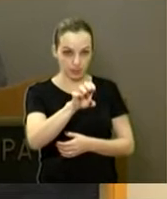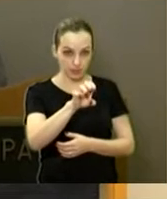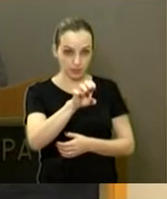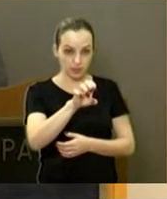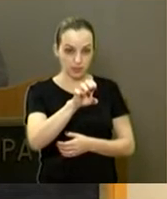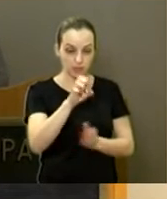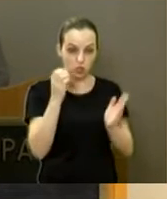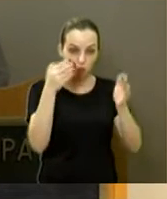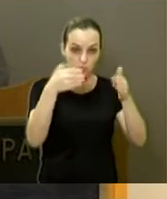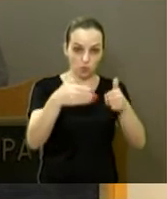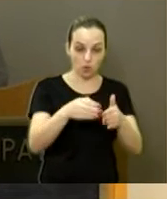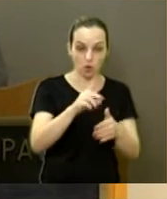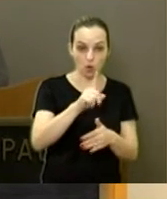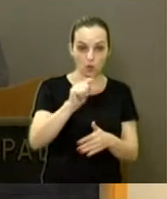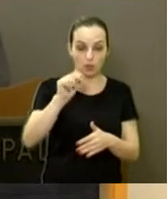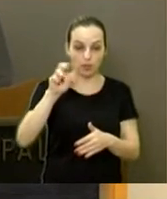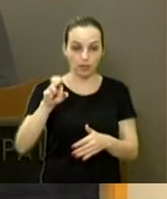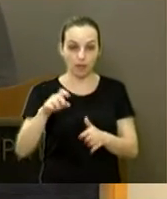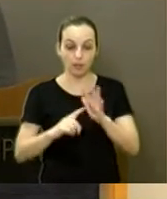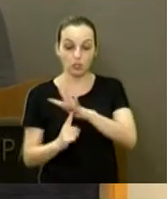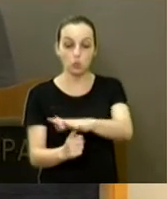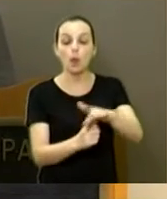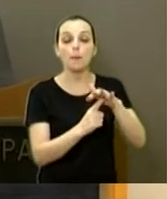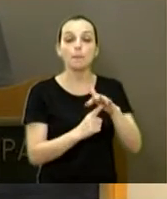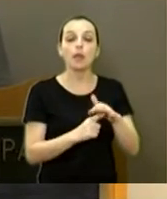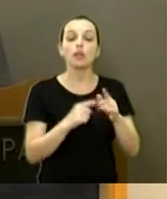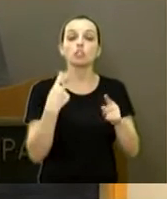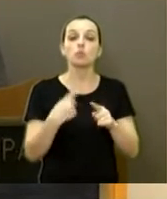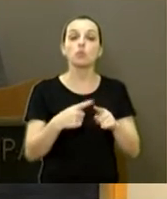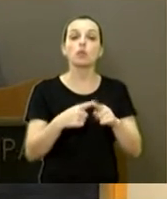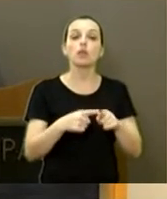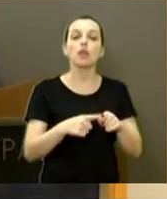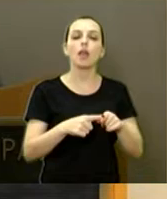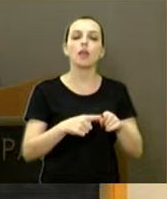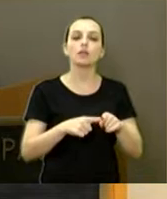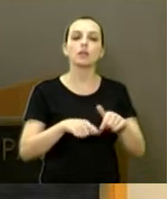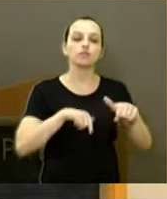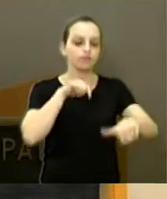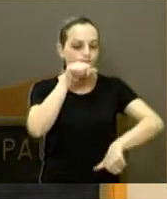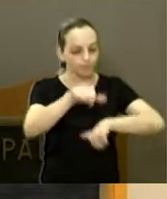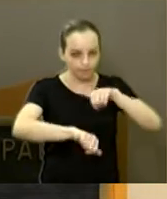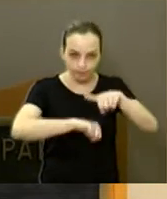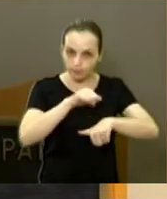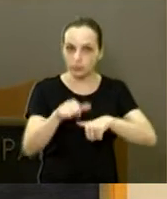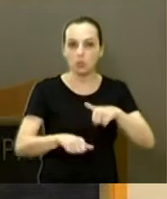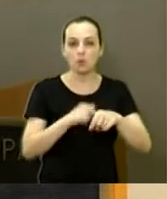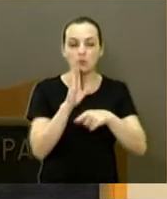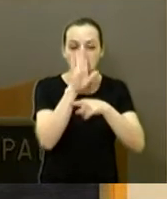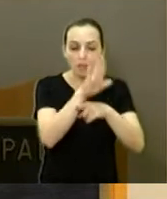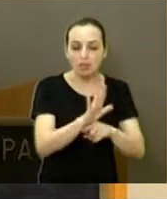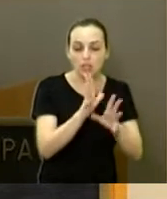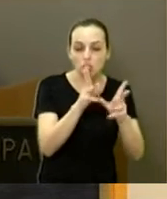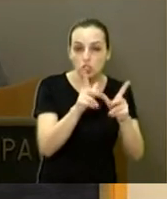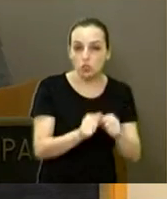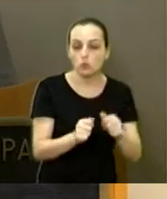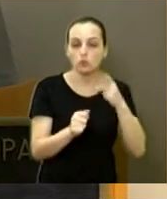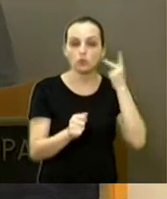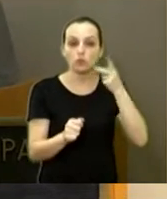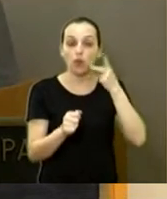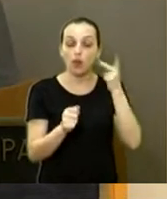no meio ambiente, você vê a revolução que esse moço faz. Ele atende todos da casa, com